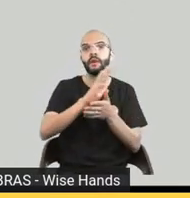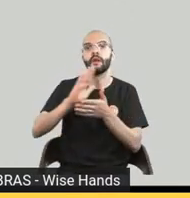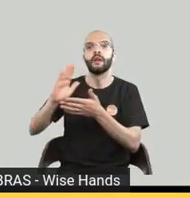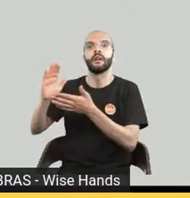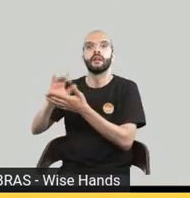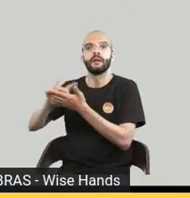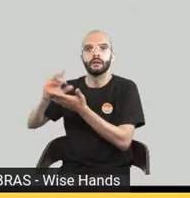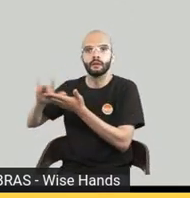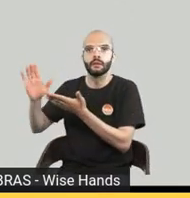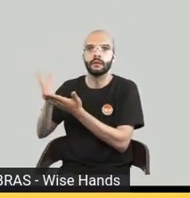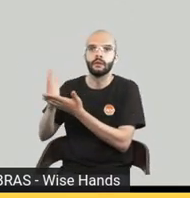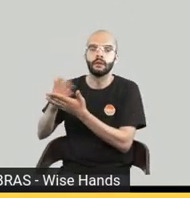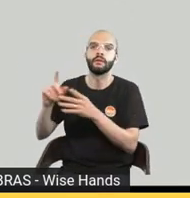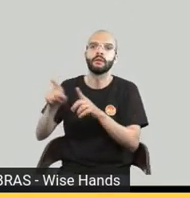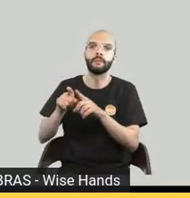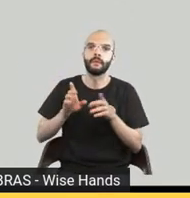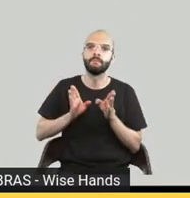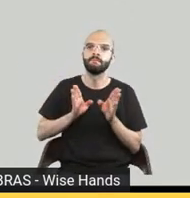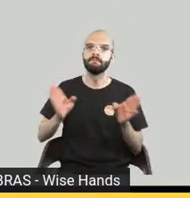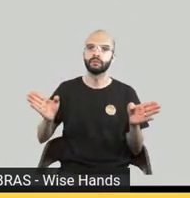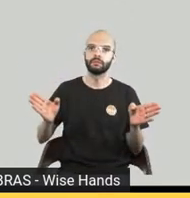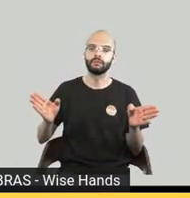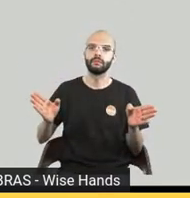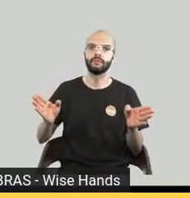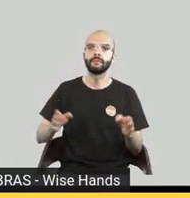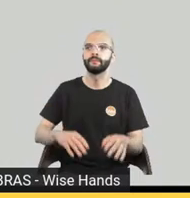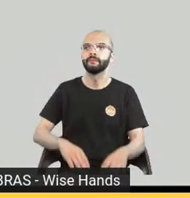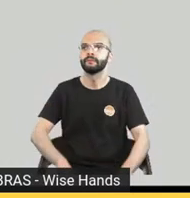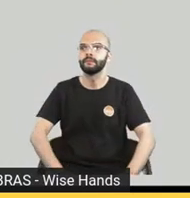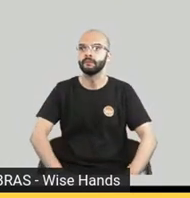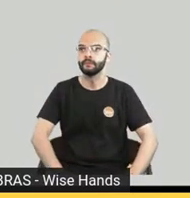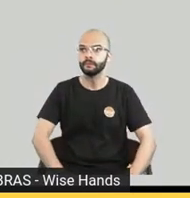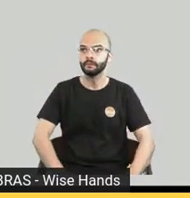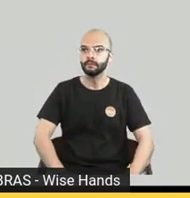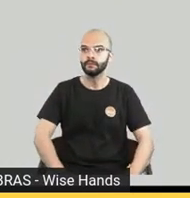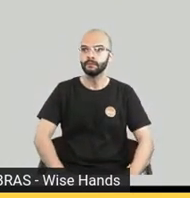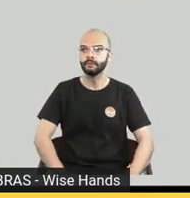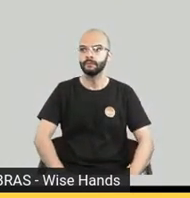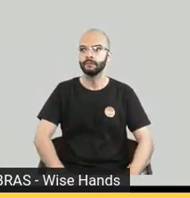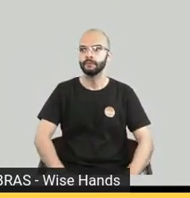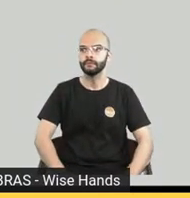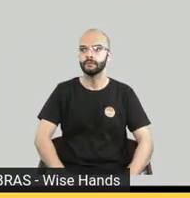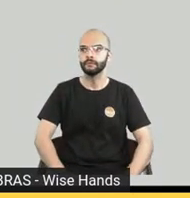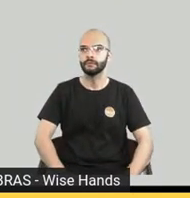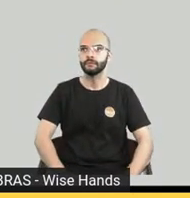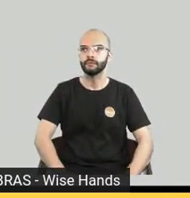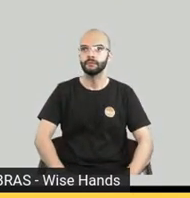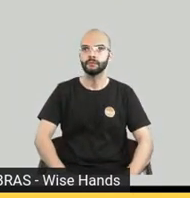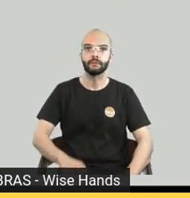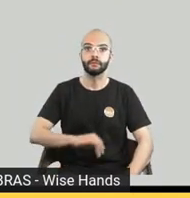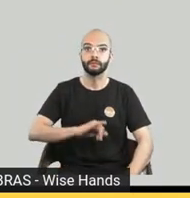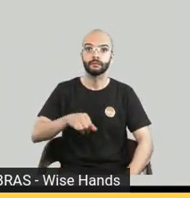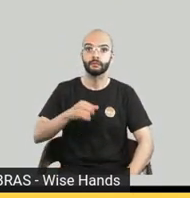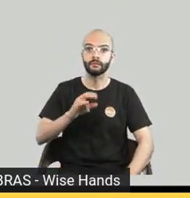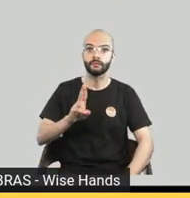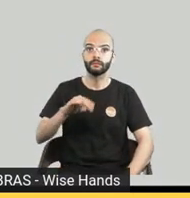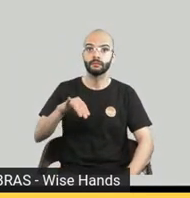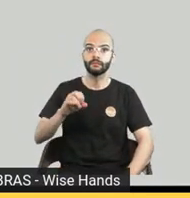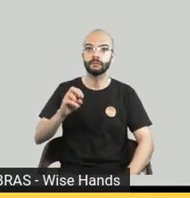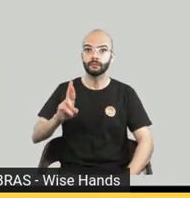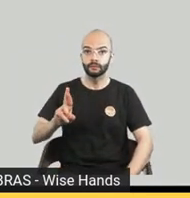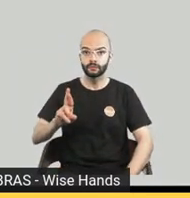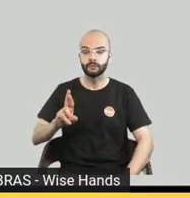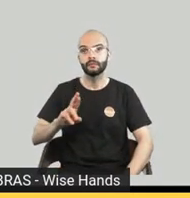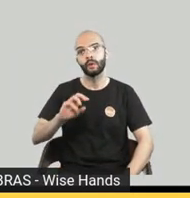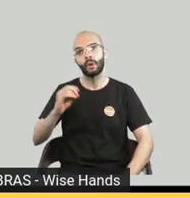expertise de tecnologias digitais Legal Junior, Rafael vocês querem comentar alguém que está interessado